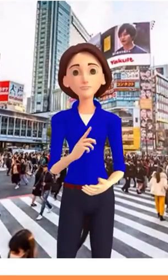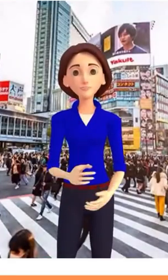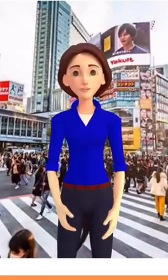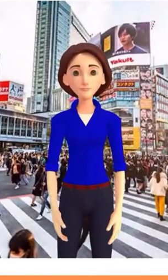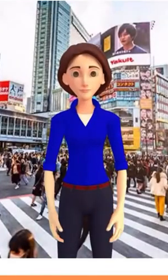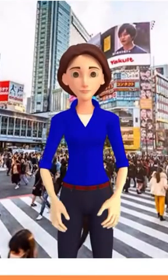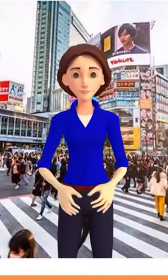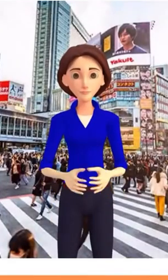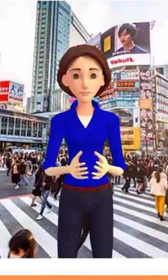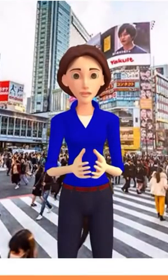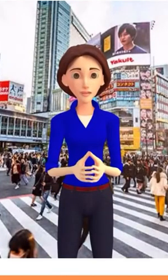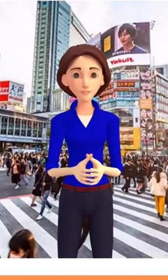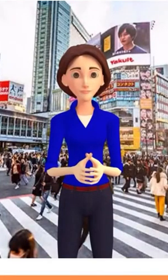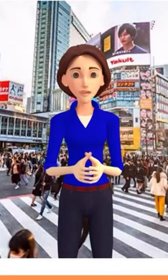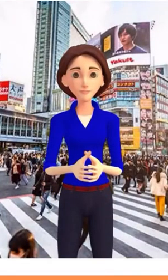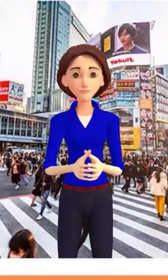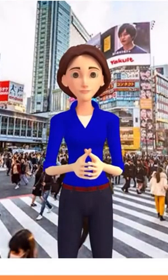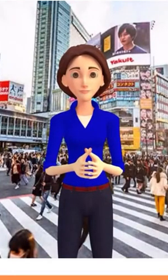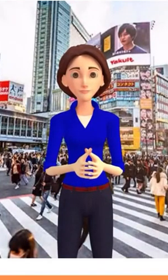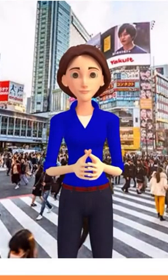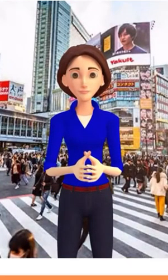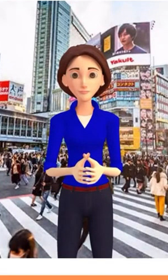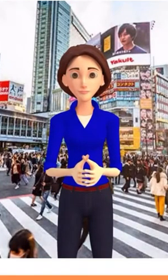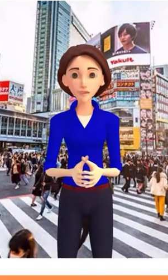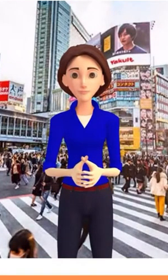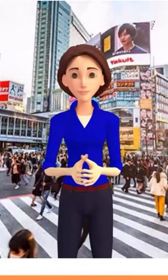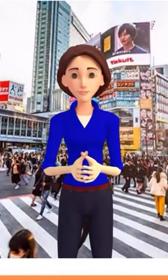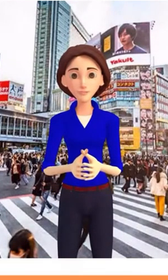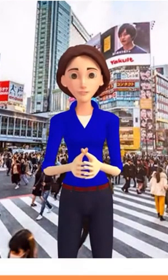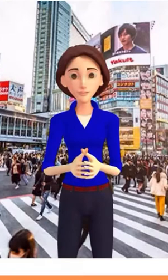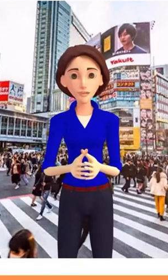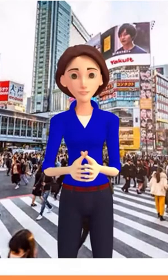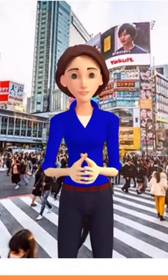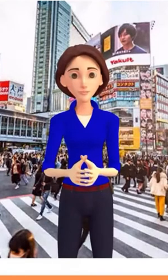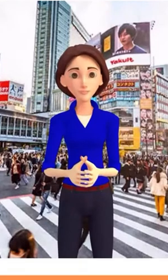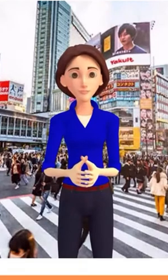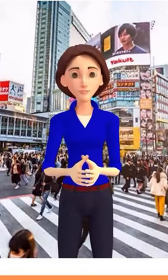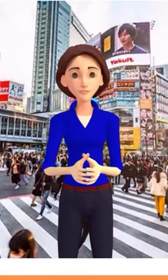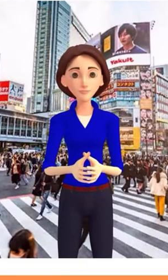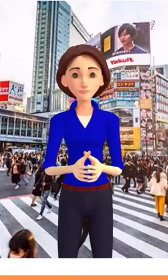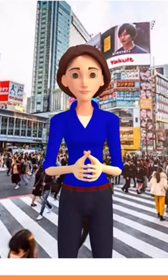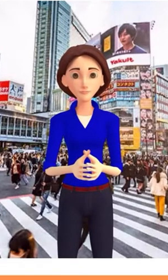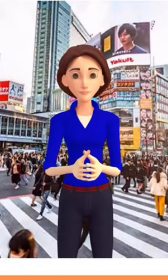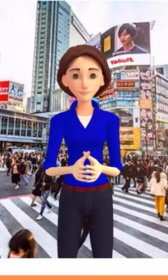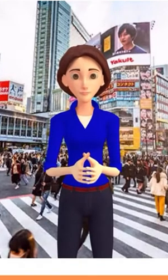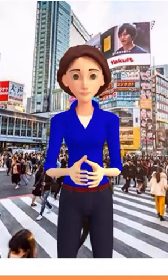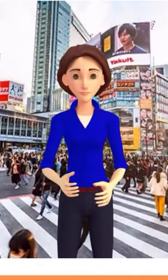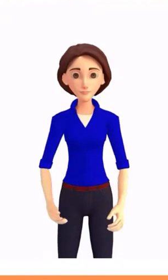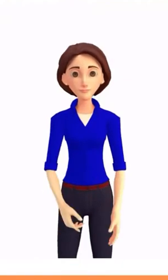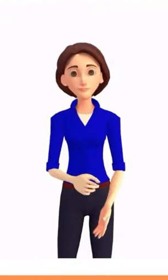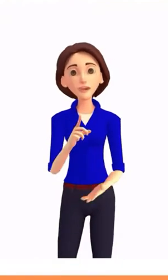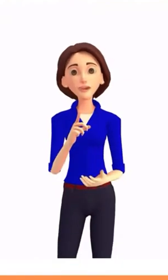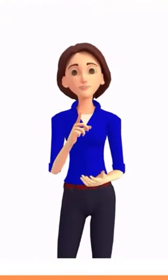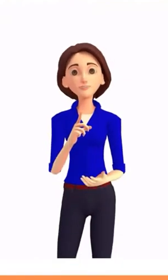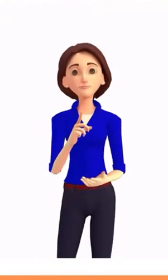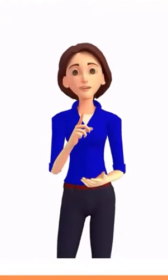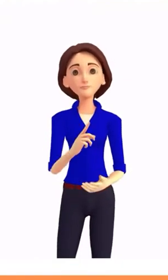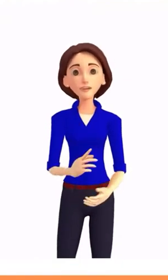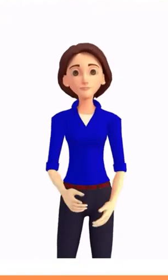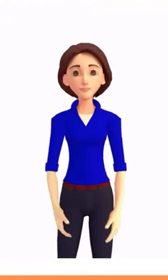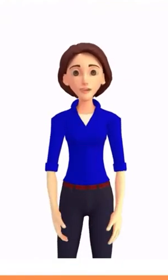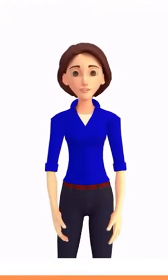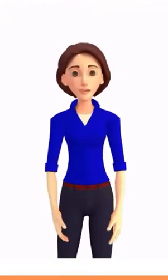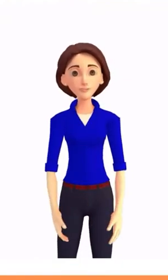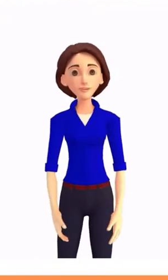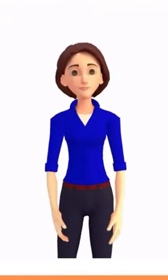já ouviu falar em crônica? Sabe o que é uma crônica? Vem comigo que vamos descobrir juntos. Crônica é o